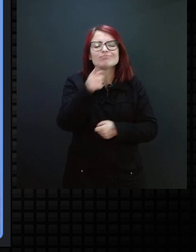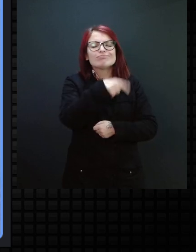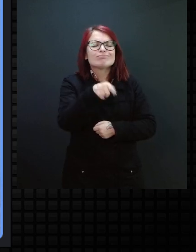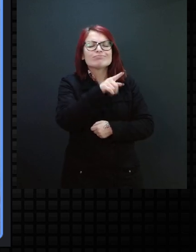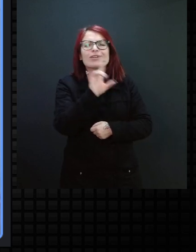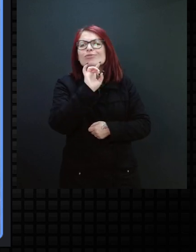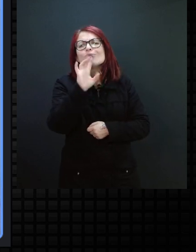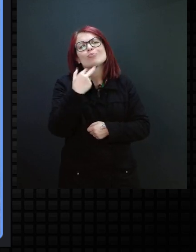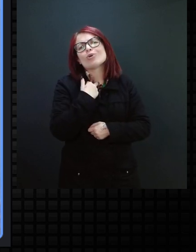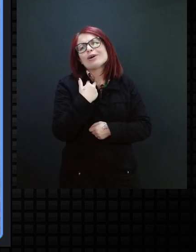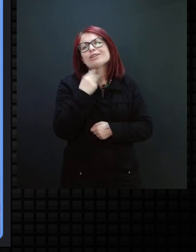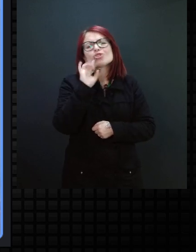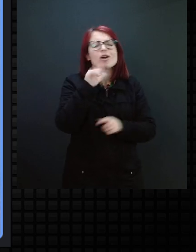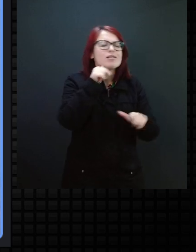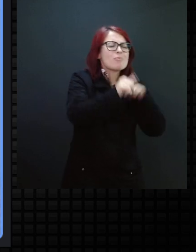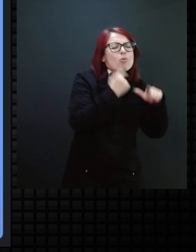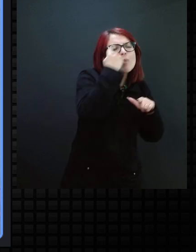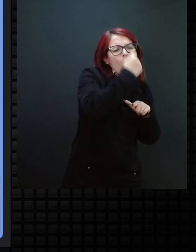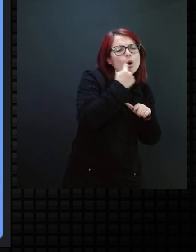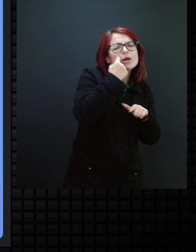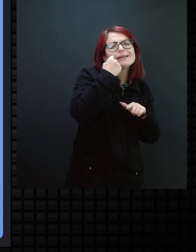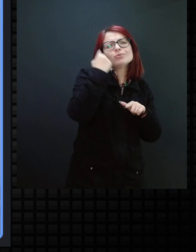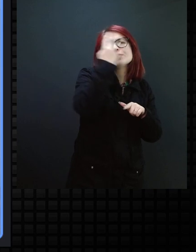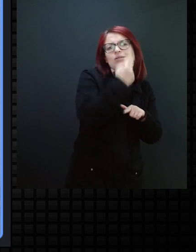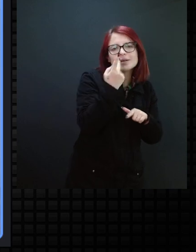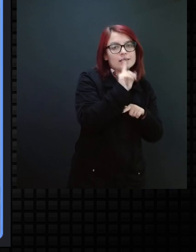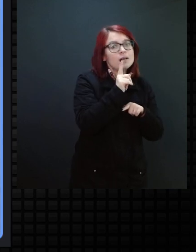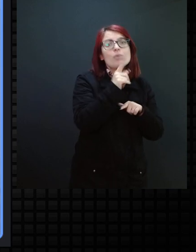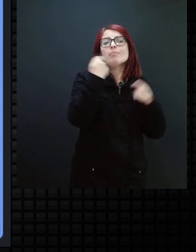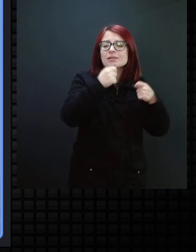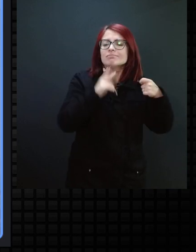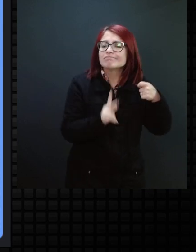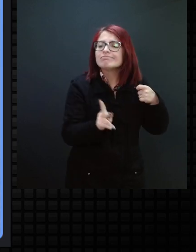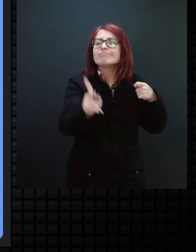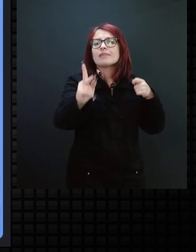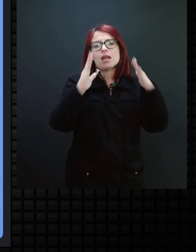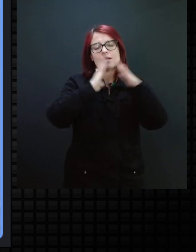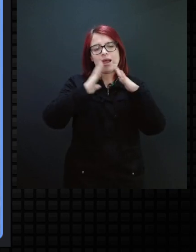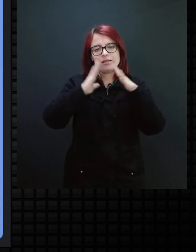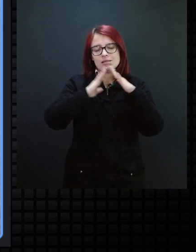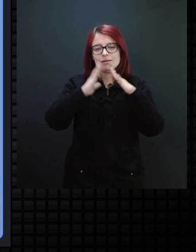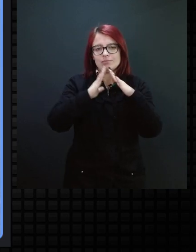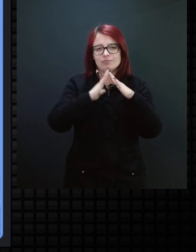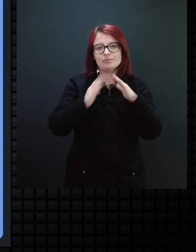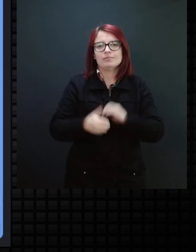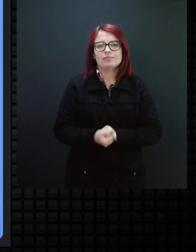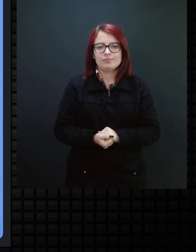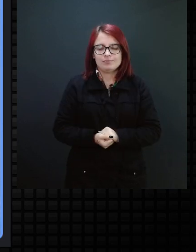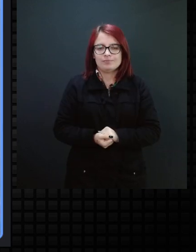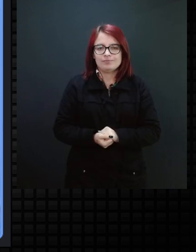em uma, duas horas apenas. Ela tem que ser dada com continuidade em casa, né, na casa.